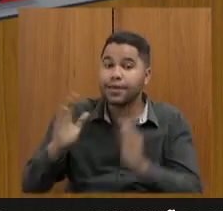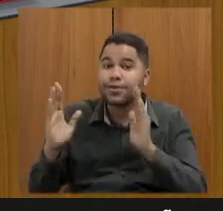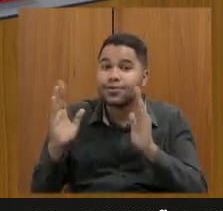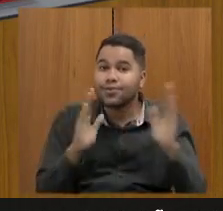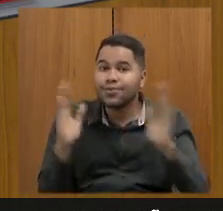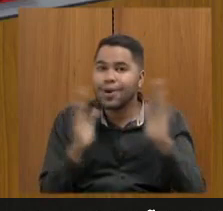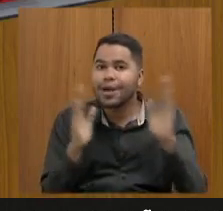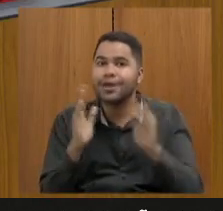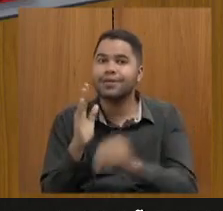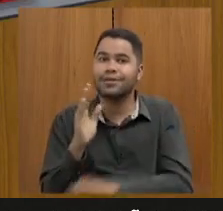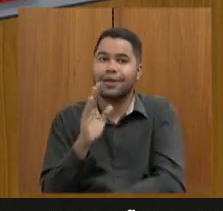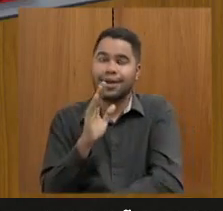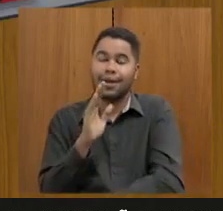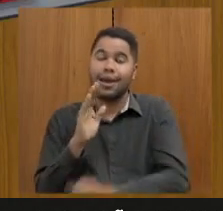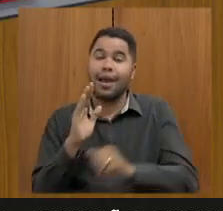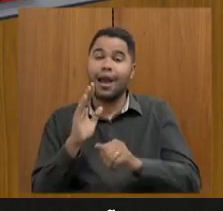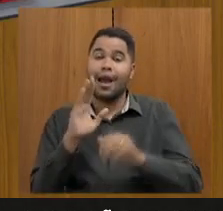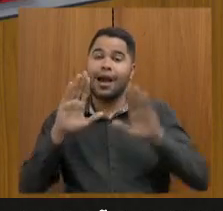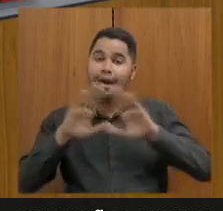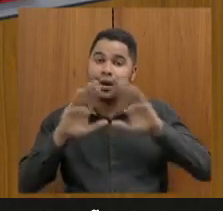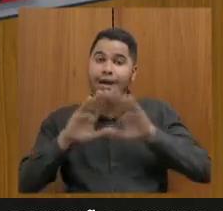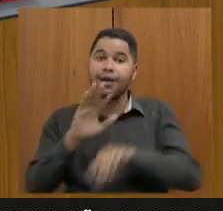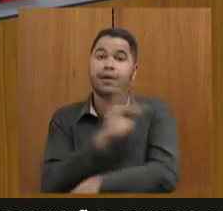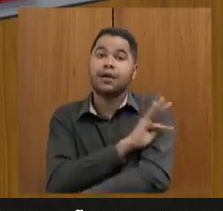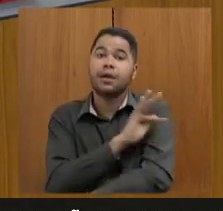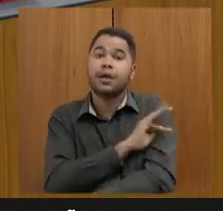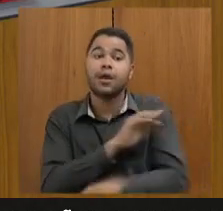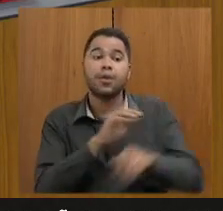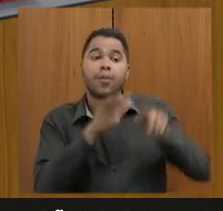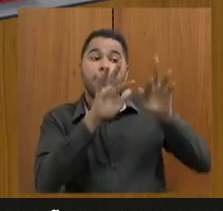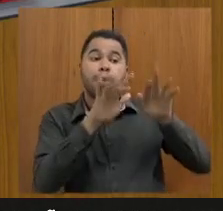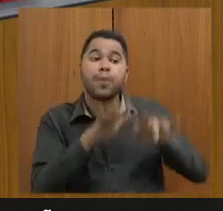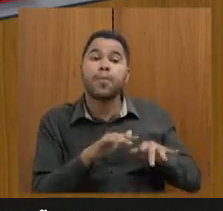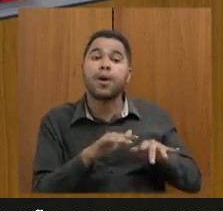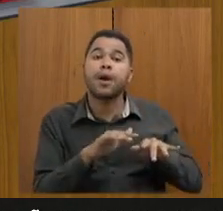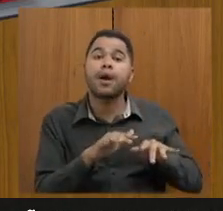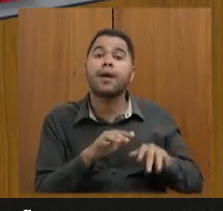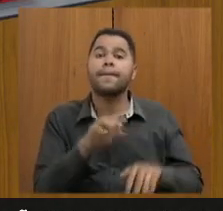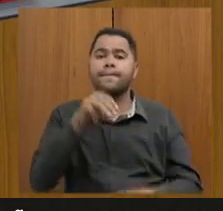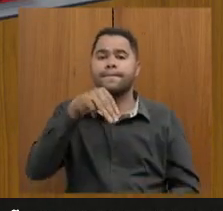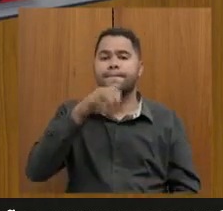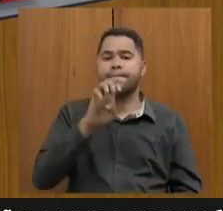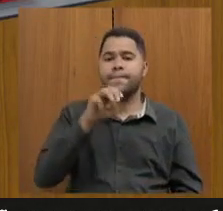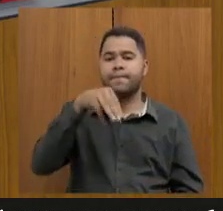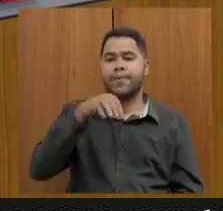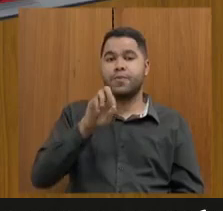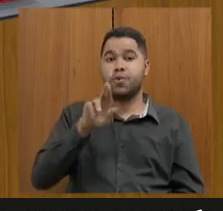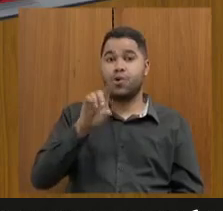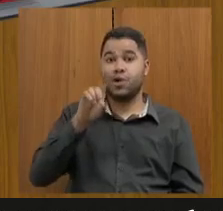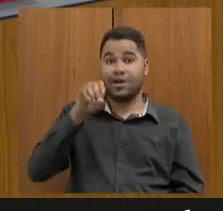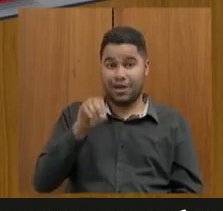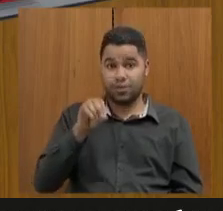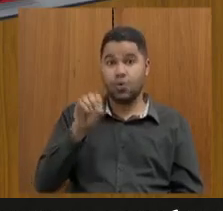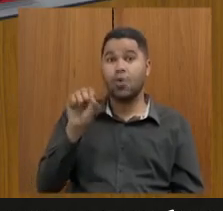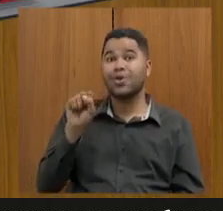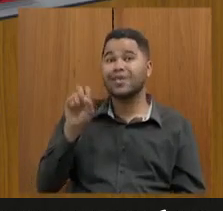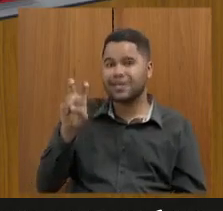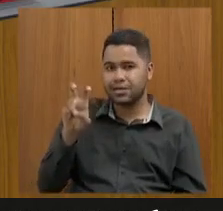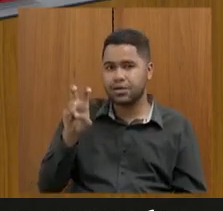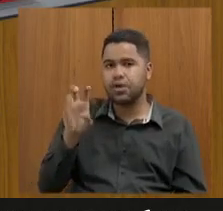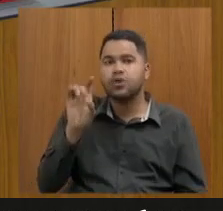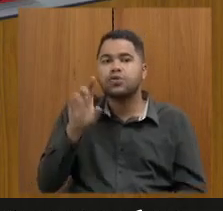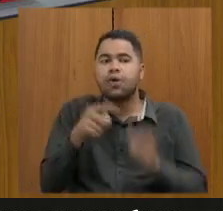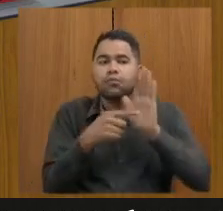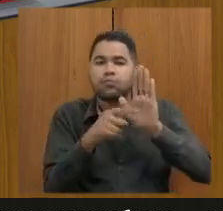Assembleia Fiscaliza, a revisão do Memorando 85. Só apresentei uma emenda a um projeto